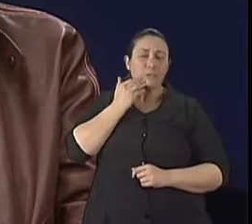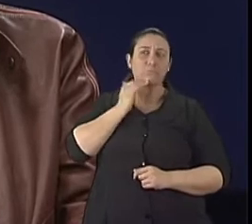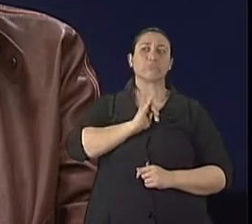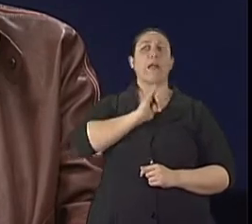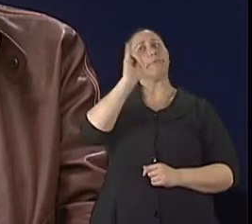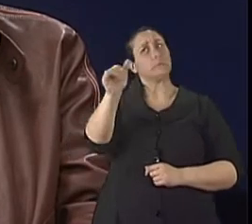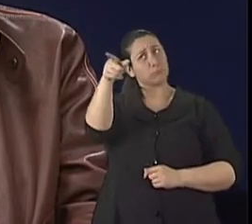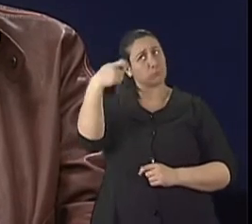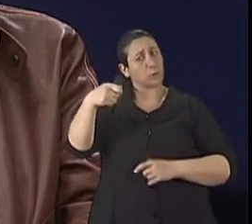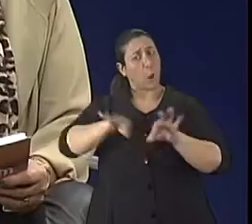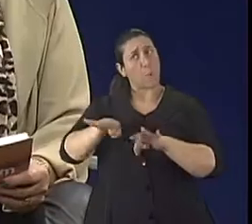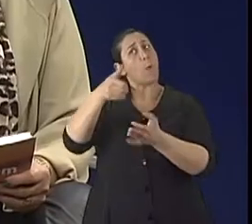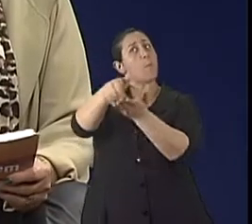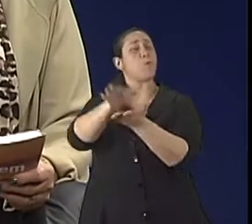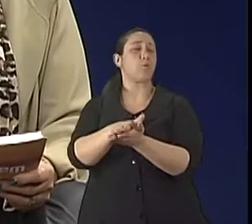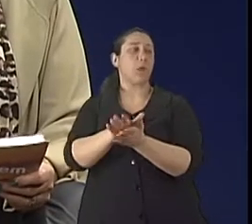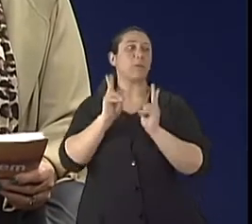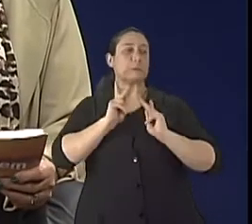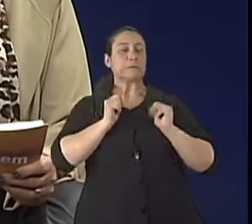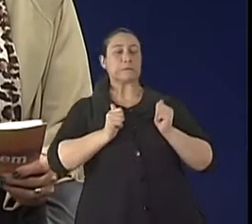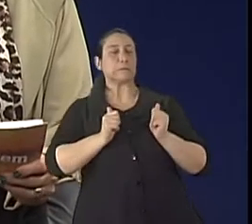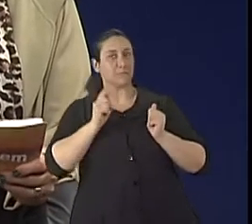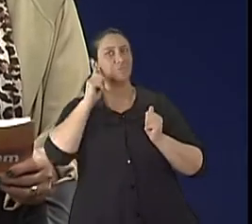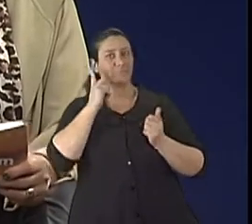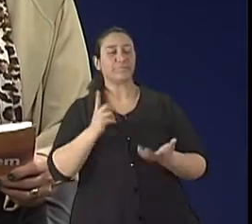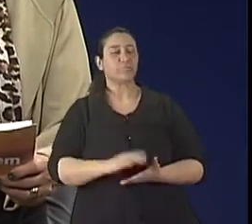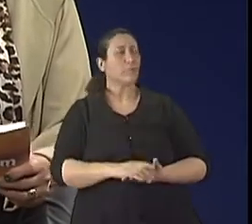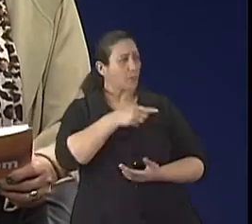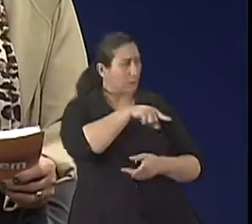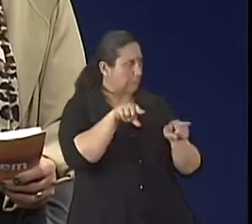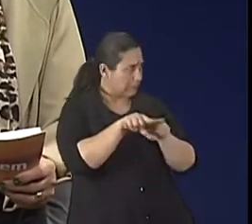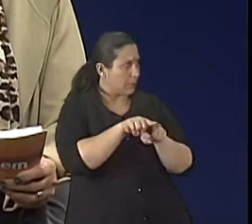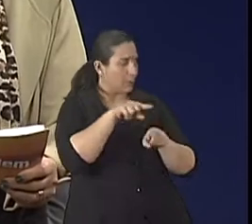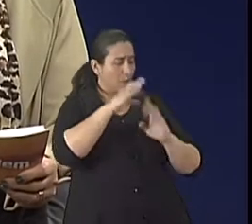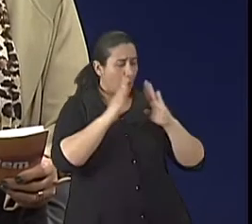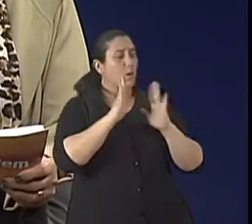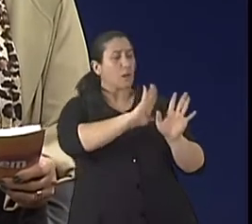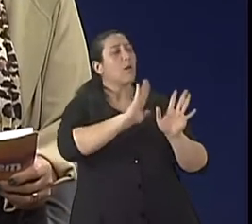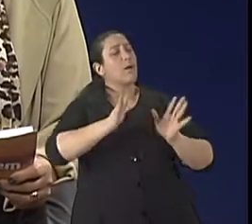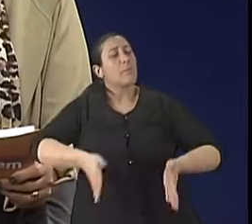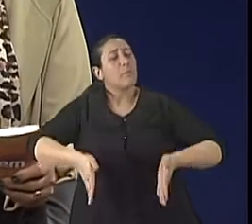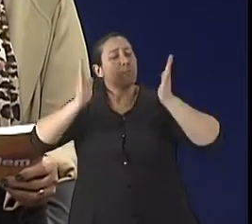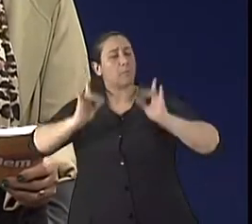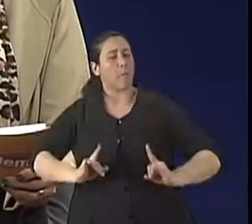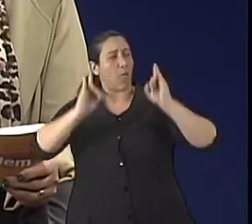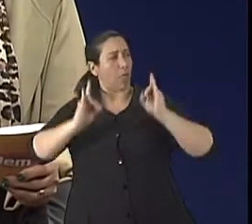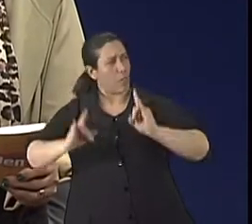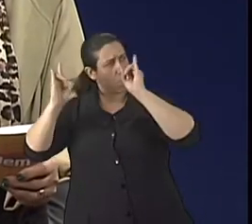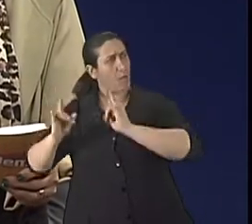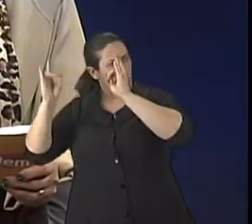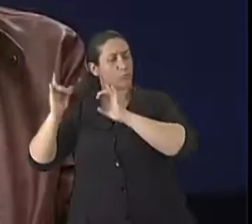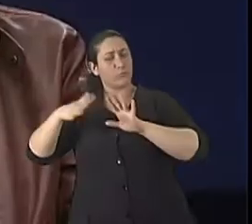não fazer aquele atendimento. Esse departamento também cuida dos prédios públicos ou privados que são usados pela